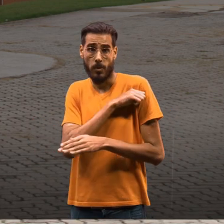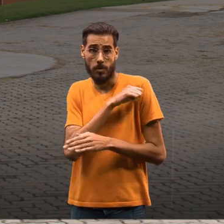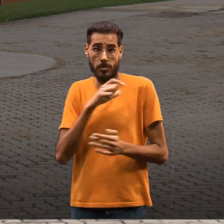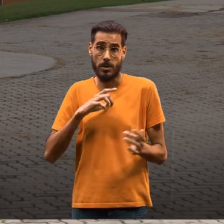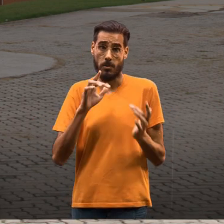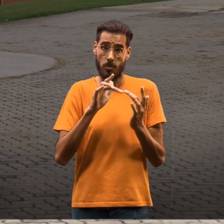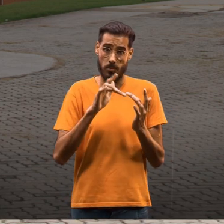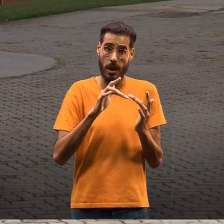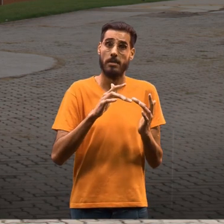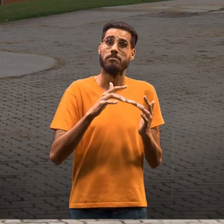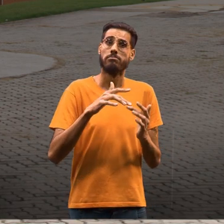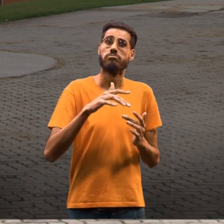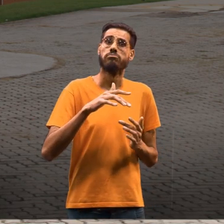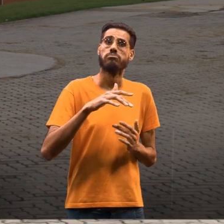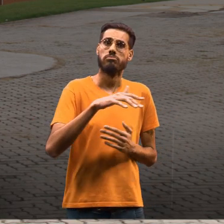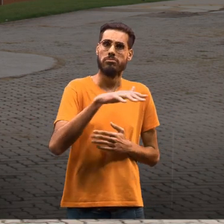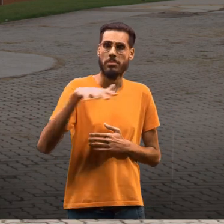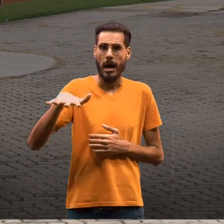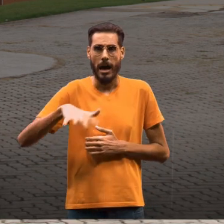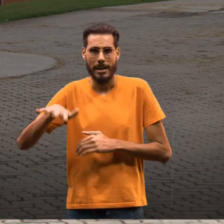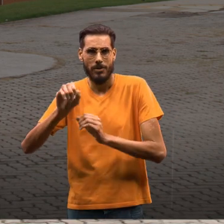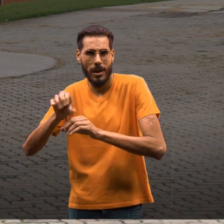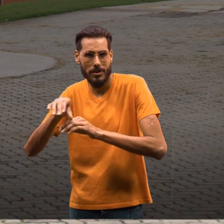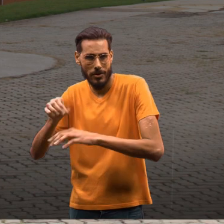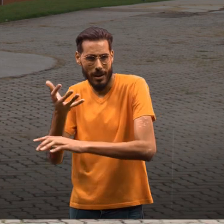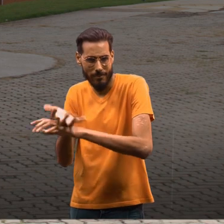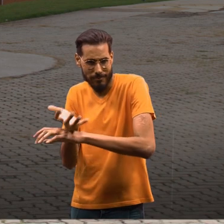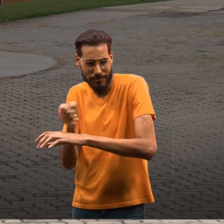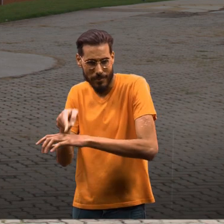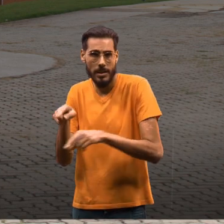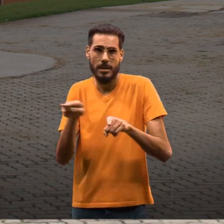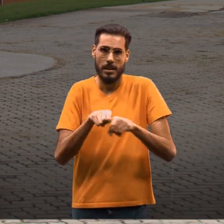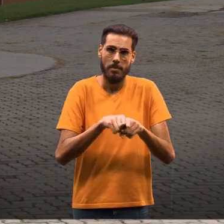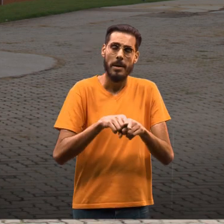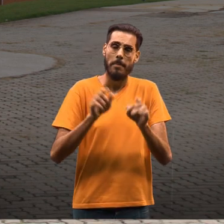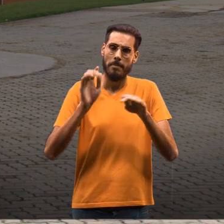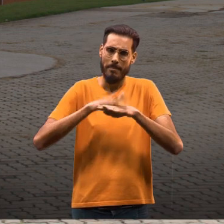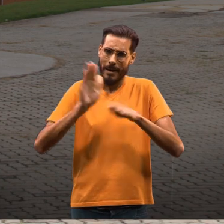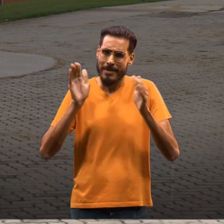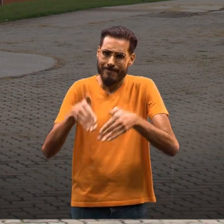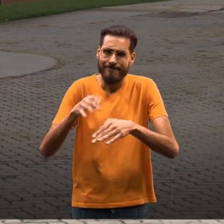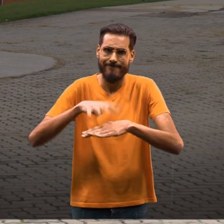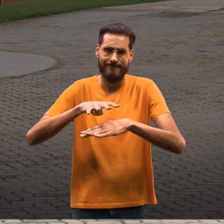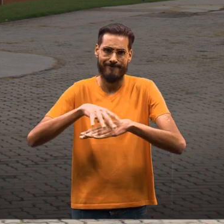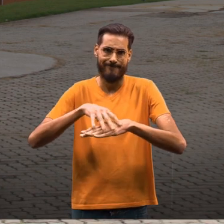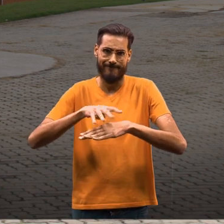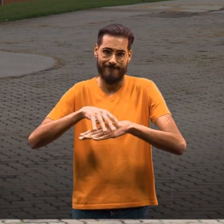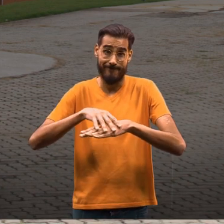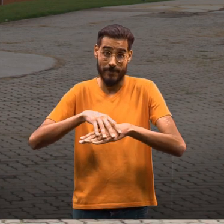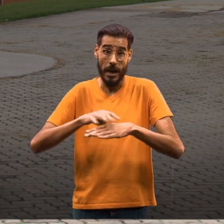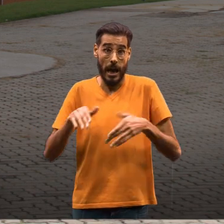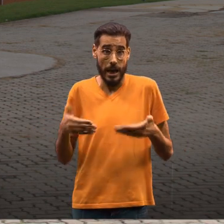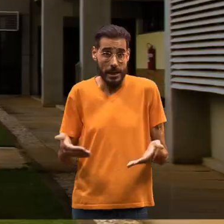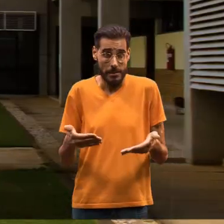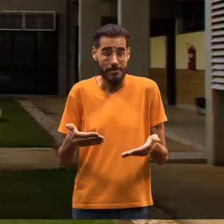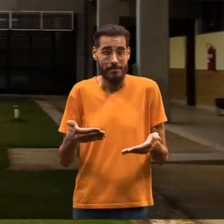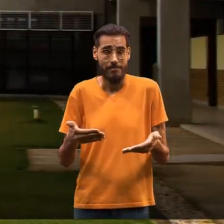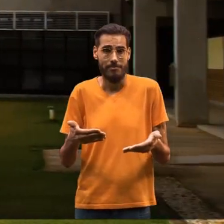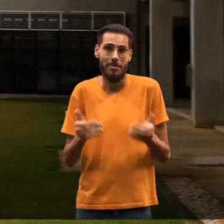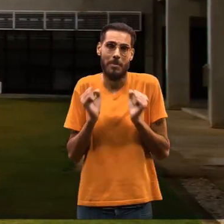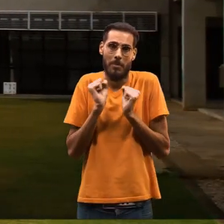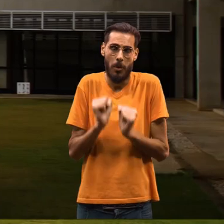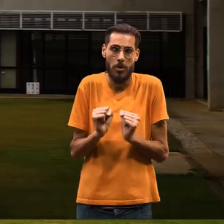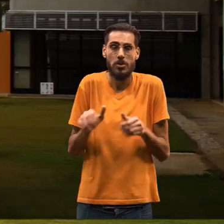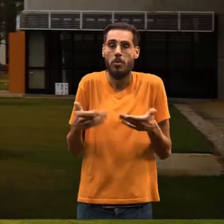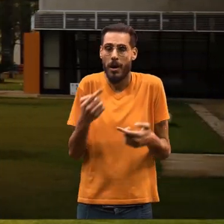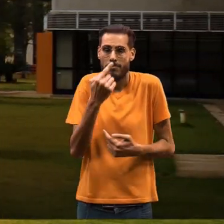aluno vai ter contato tanto com as disciplinas da área educacional, quanto das disciplinas mais voltadas para a matemática. E aí, com isso, ele vai